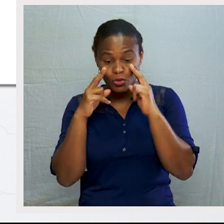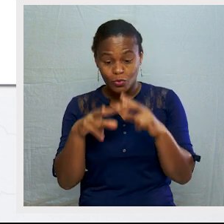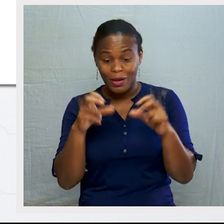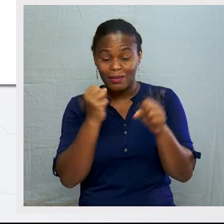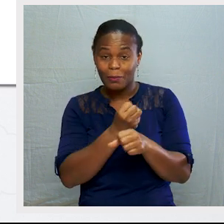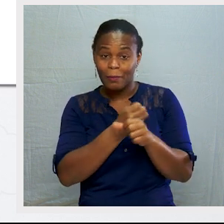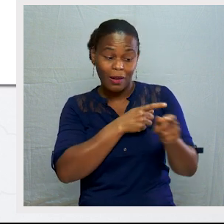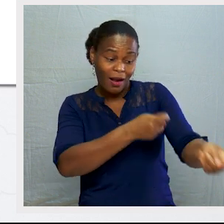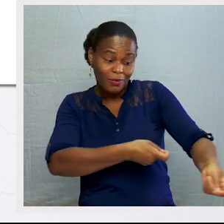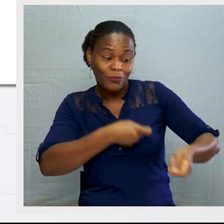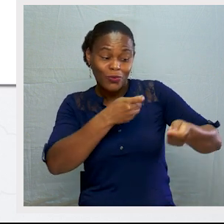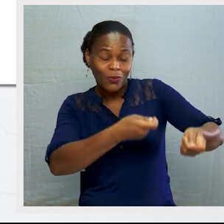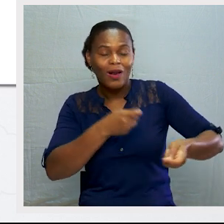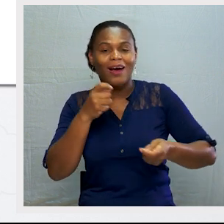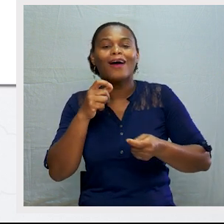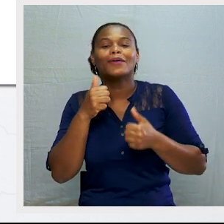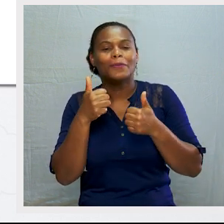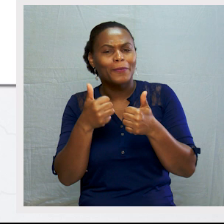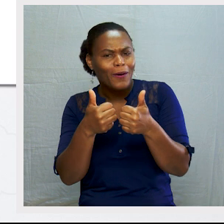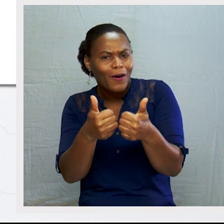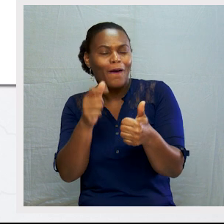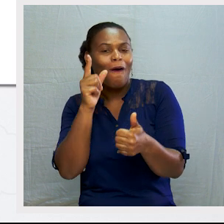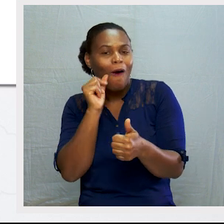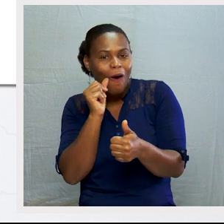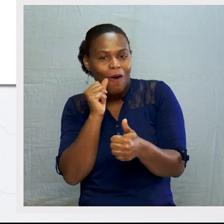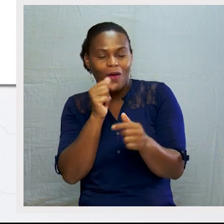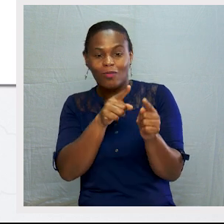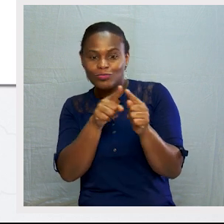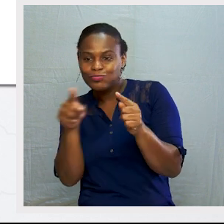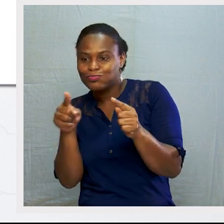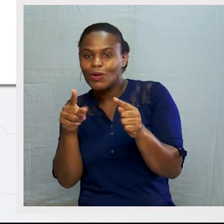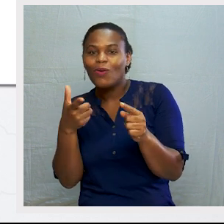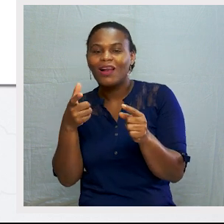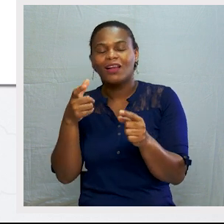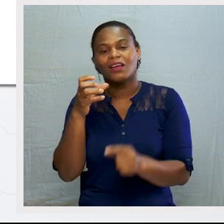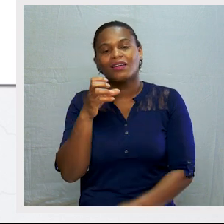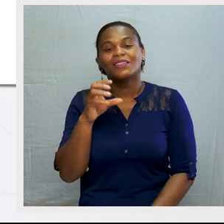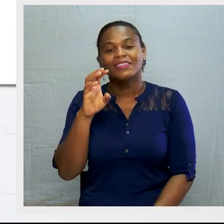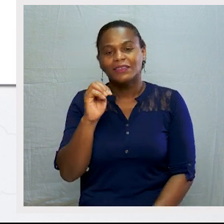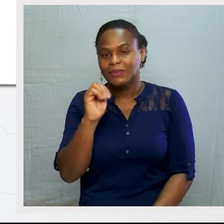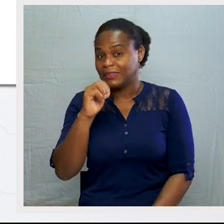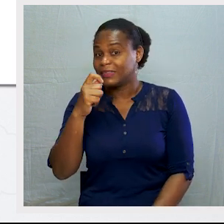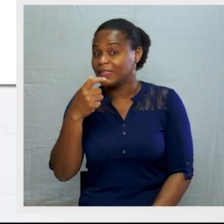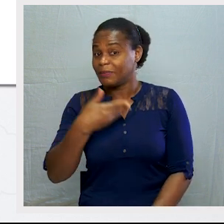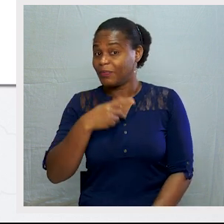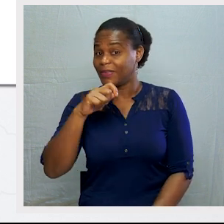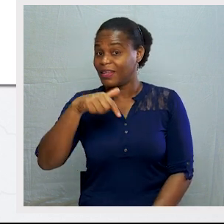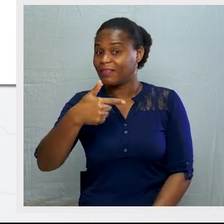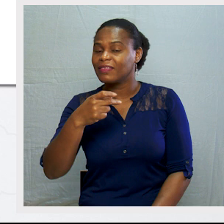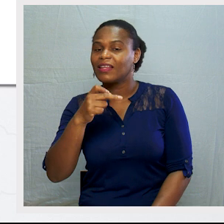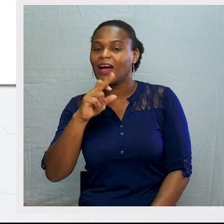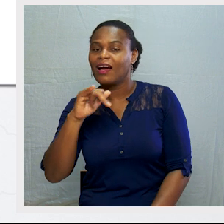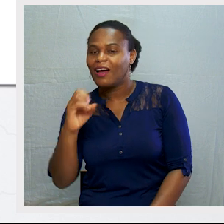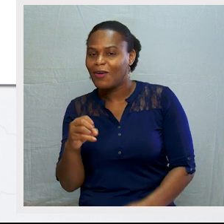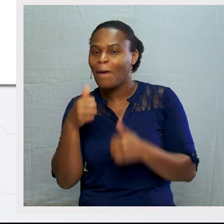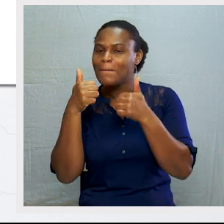com a descoberta da agricultura, isso. O homem passou a ser sedentário. Muito